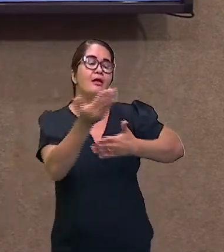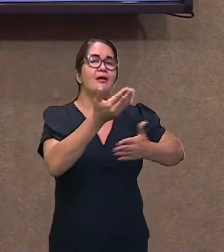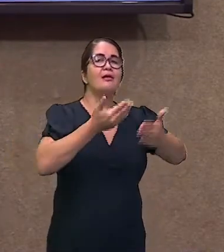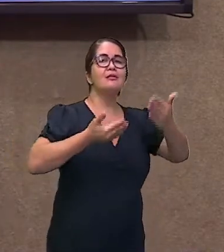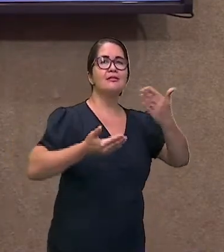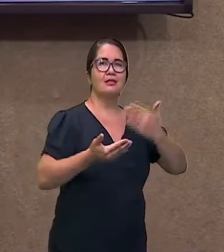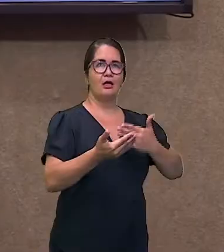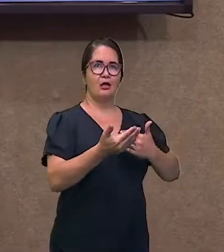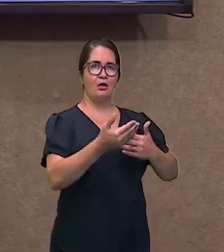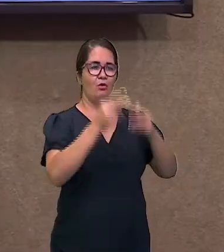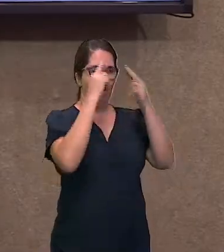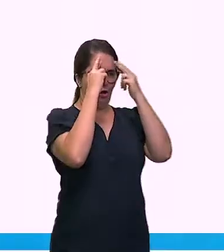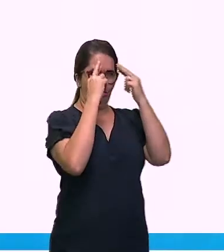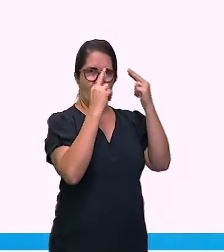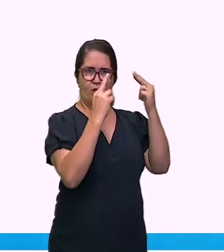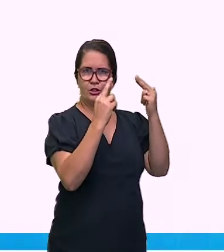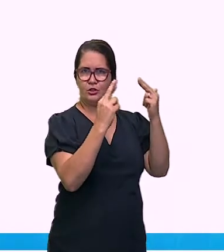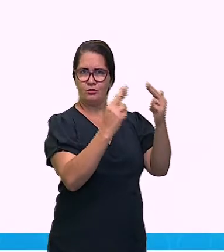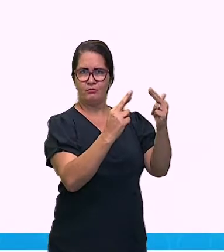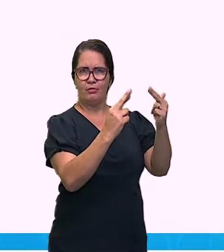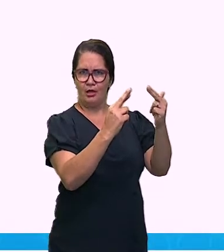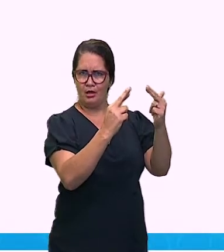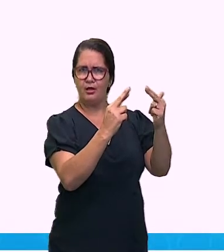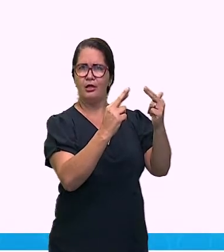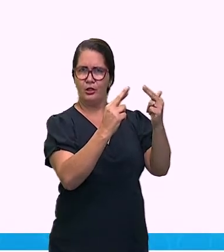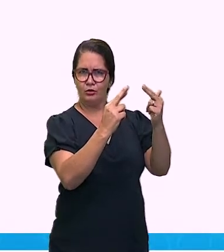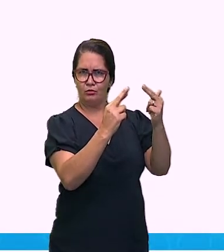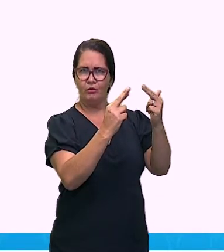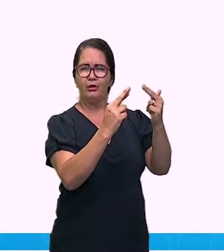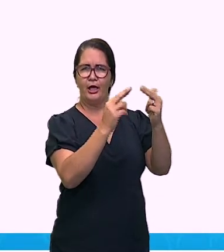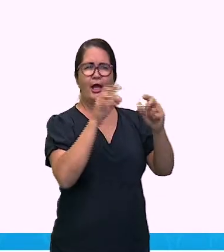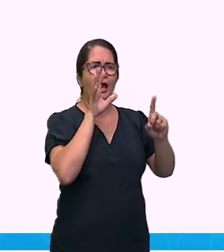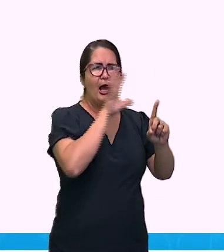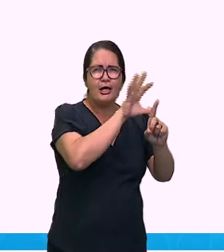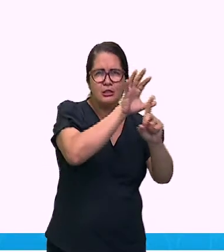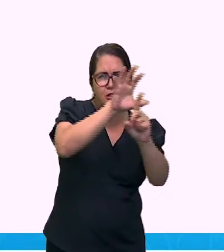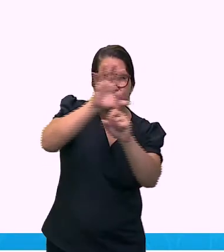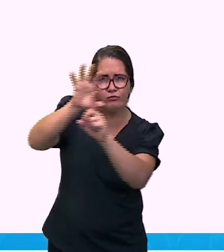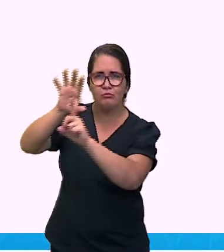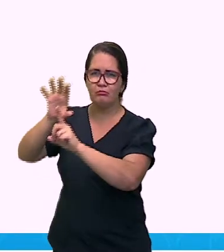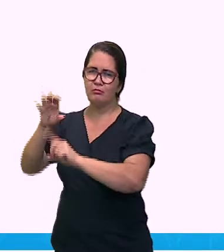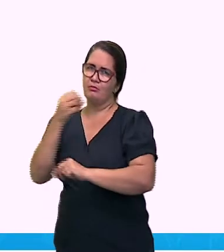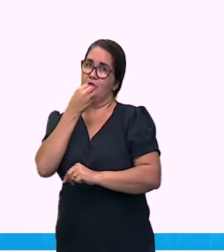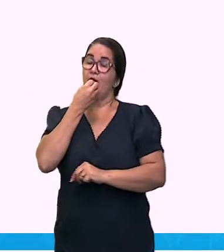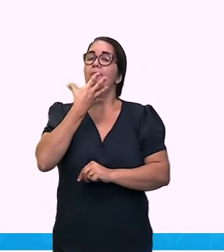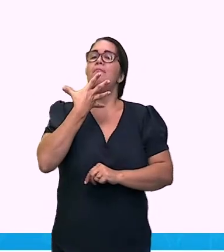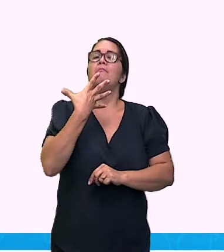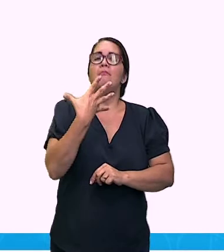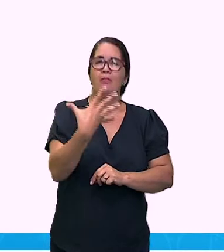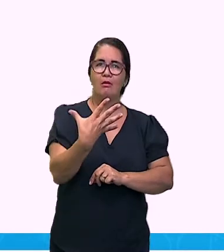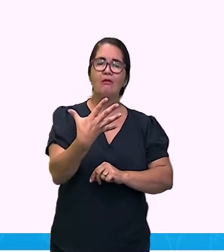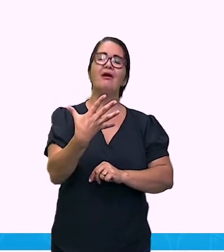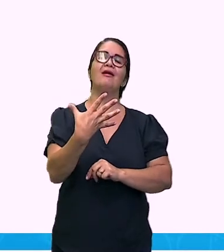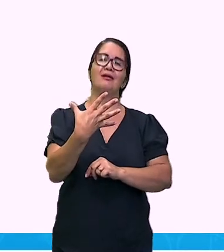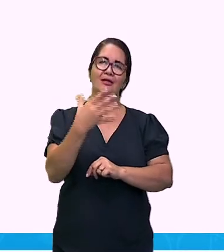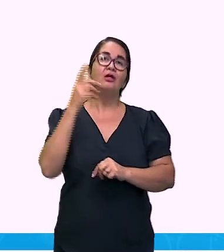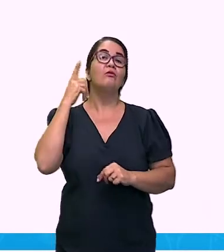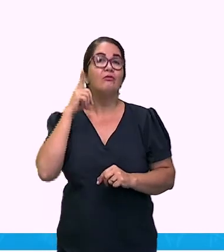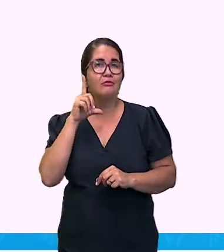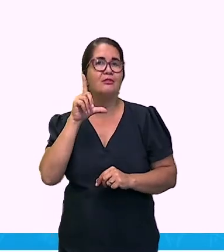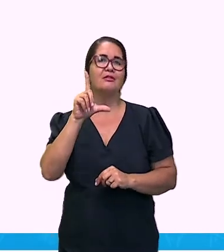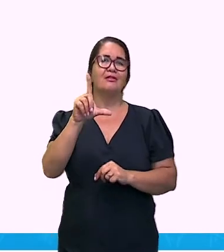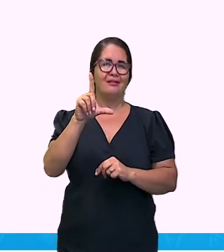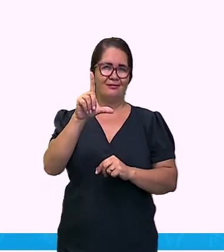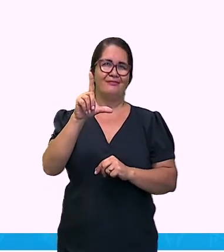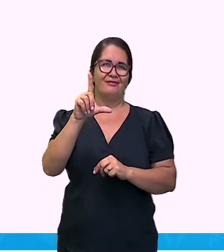fala que a gente não tem uma competição ou tem uma competição, a gente ali tem um